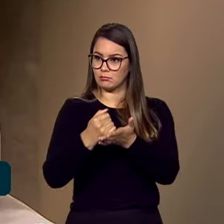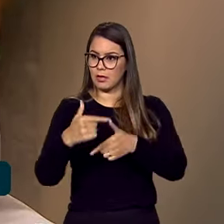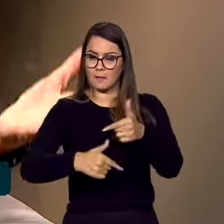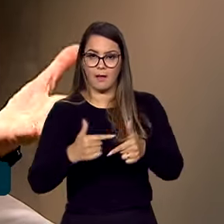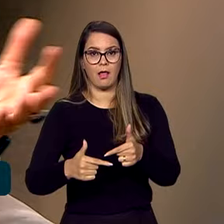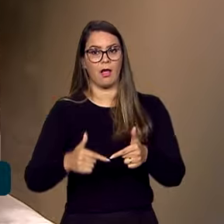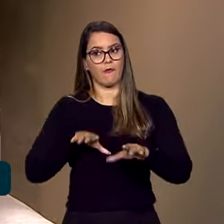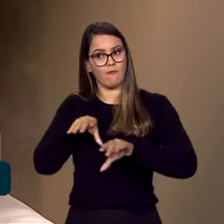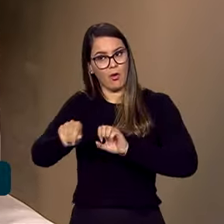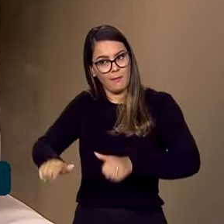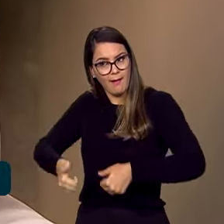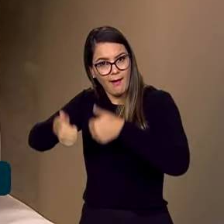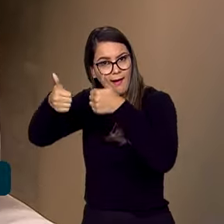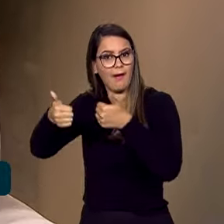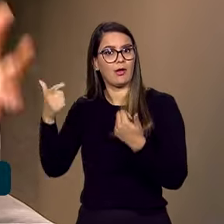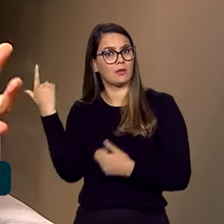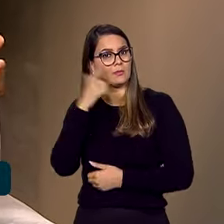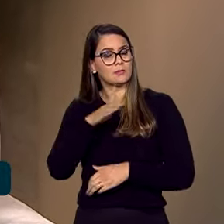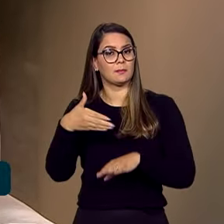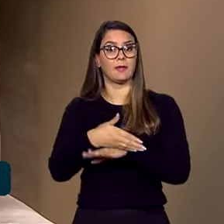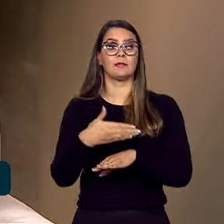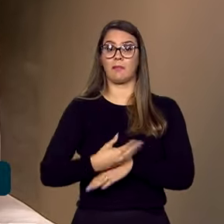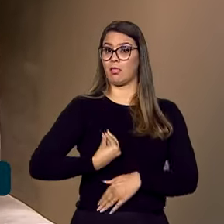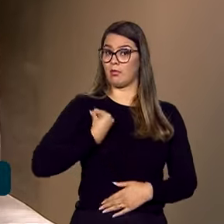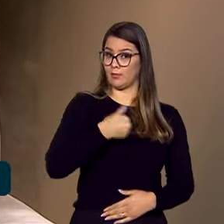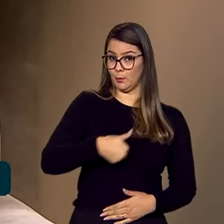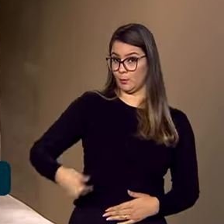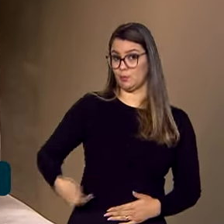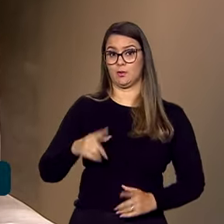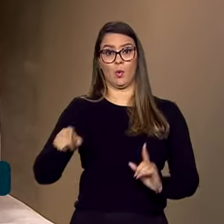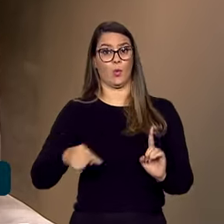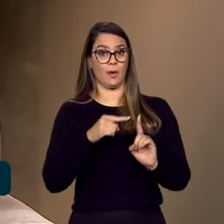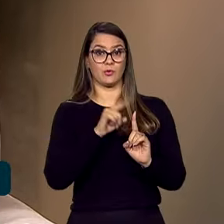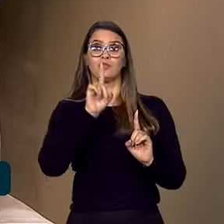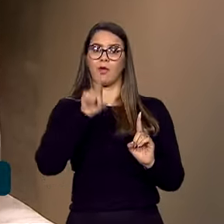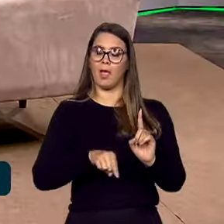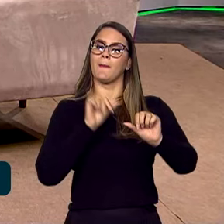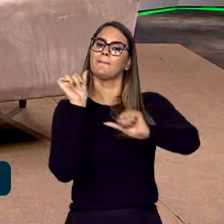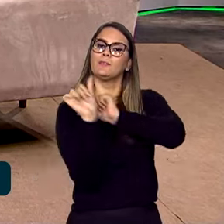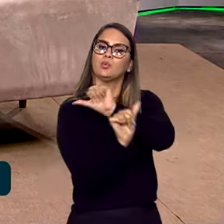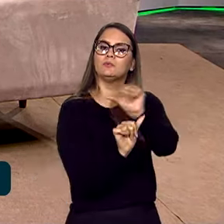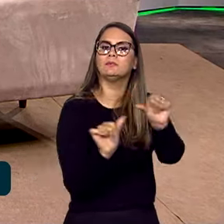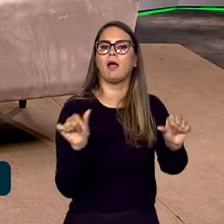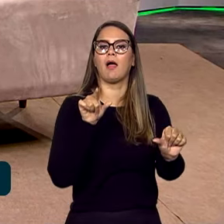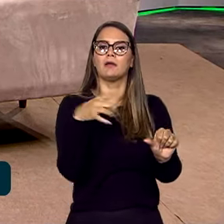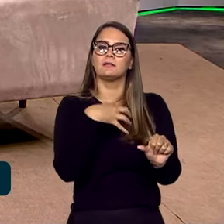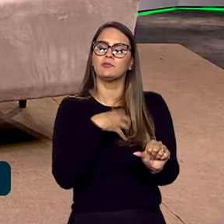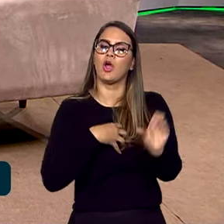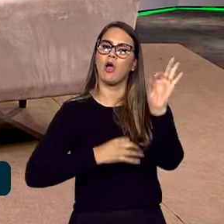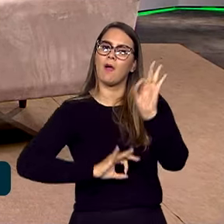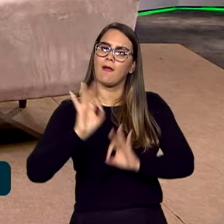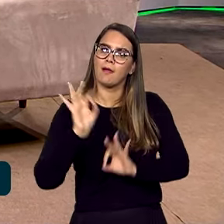possam se qualificar, que elas possam participar da vida pública. Então, um dos objetivos da política é mudar essa forma de